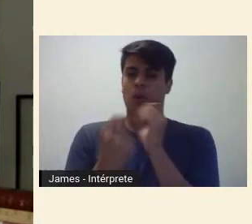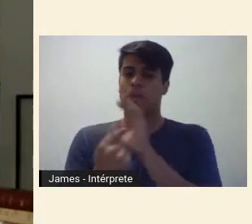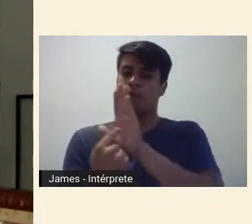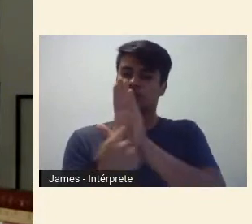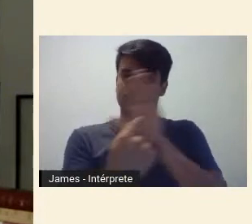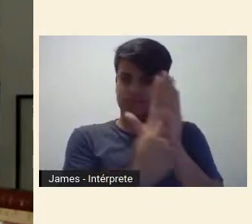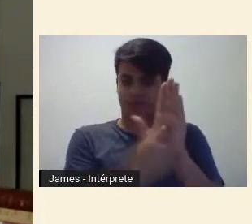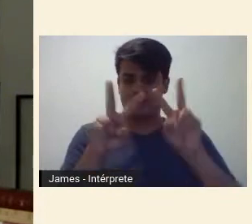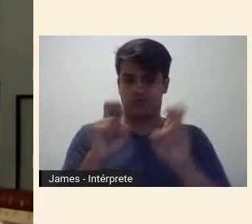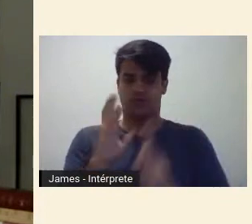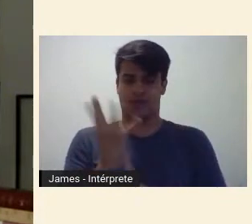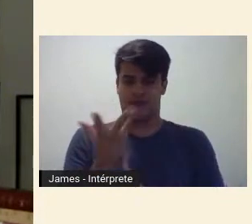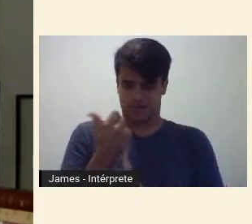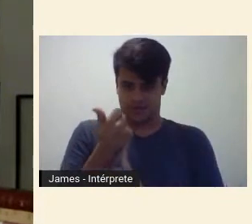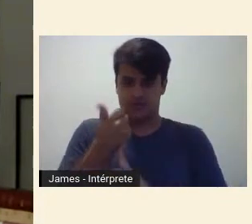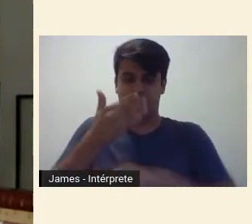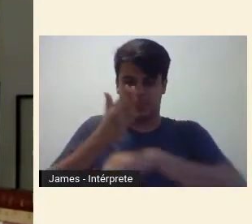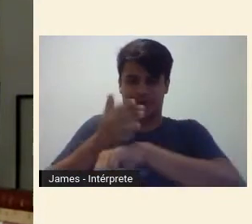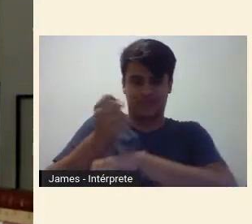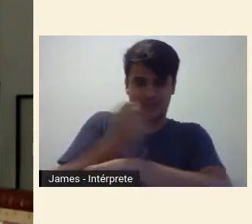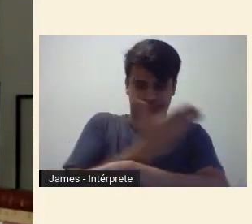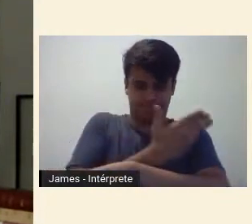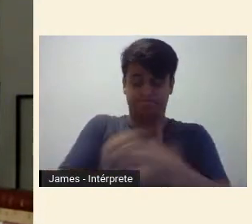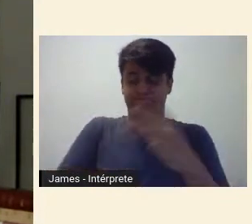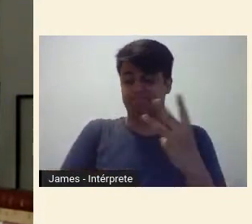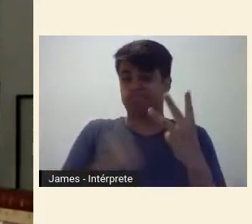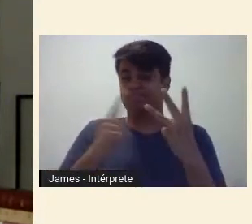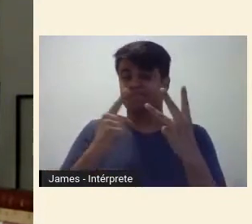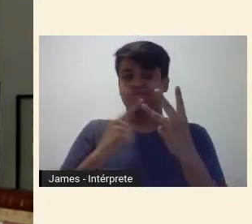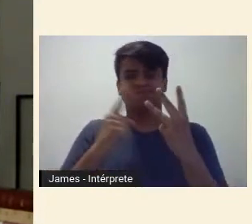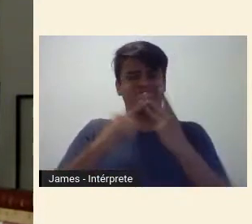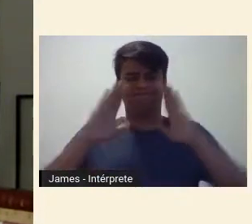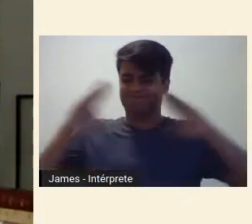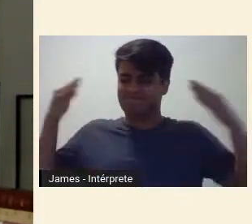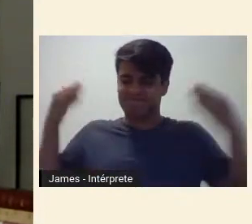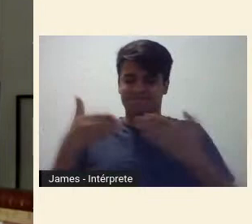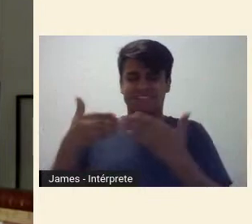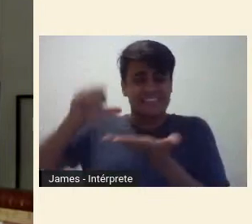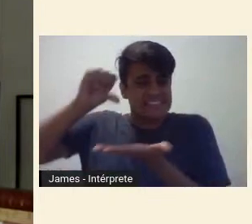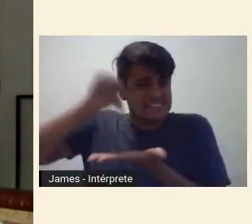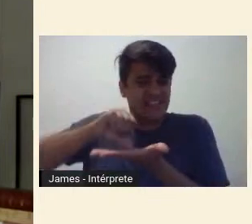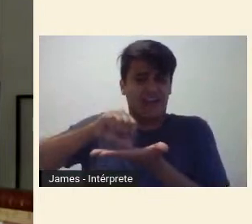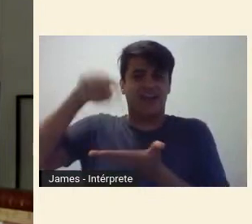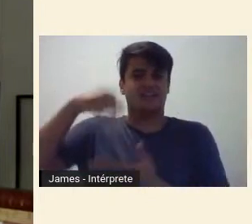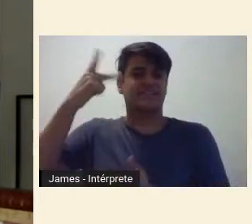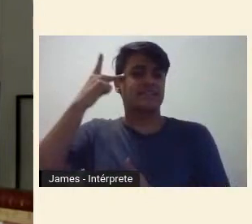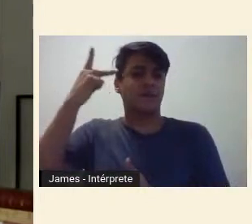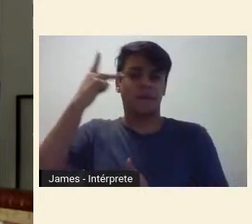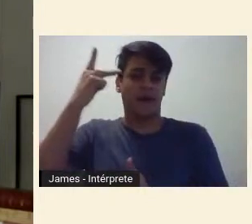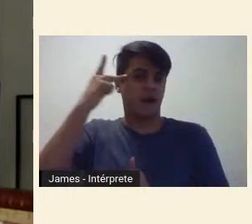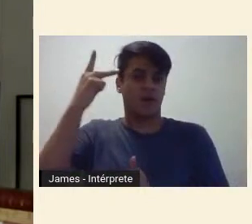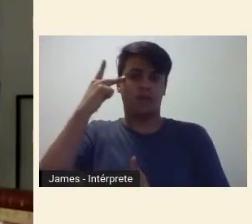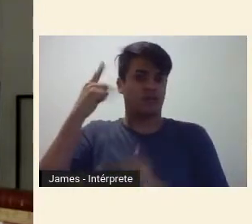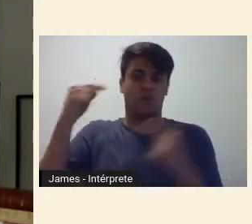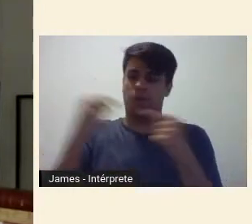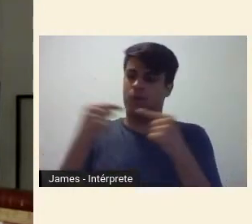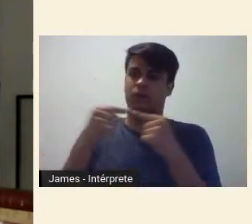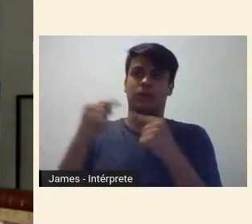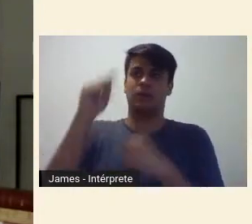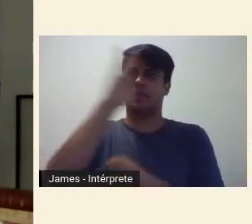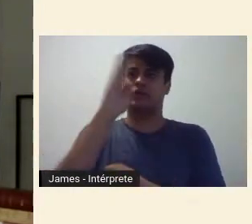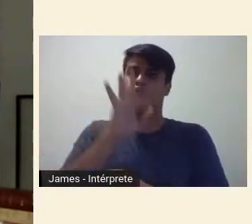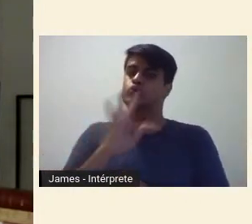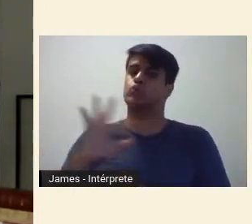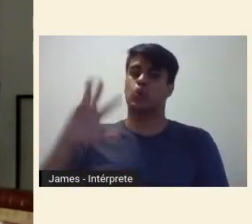E a excessiva centralidade paulista em prol de uma série de acontecimentos modernos simultâneos ao redor do país. Esses três